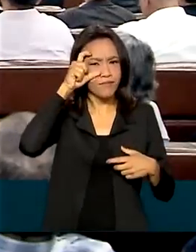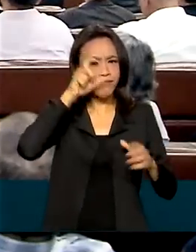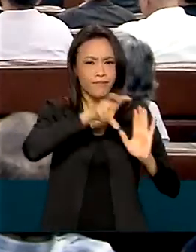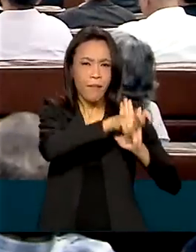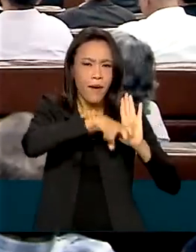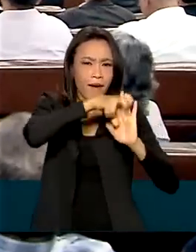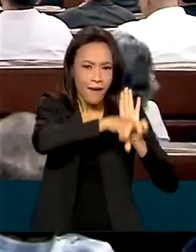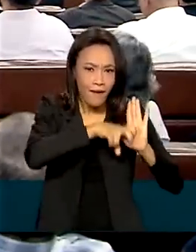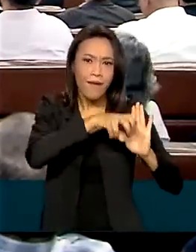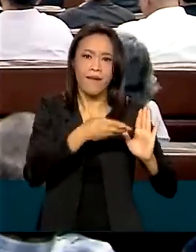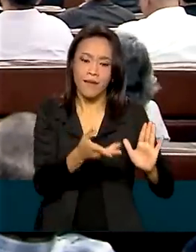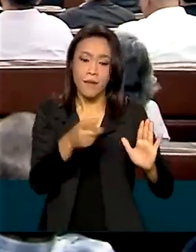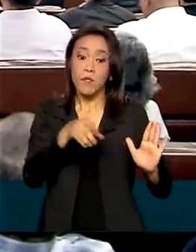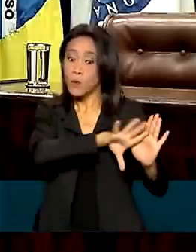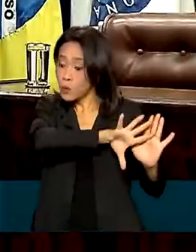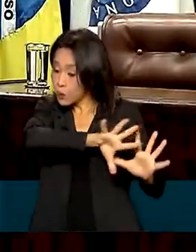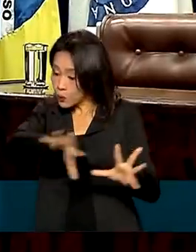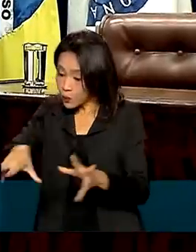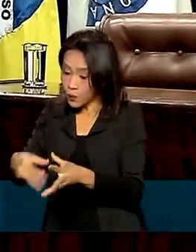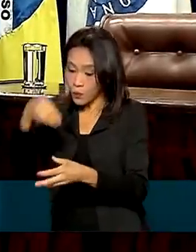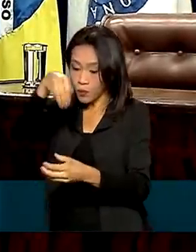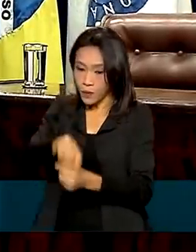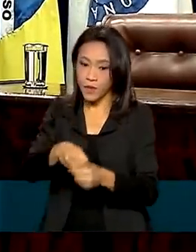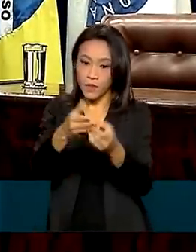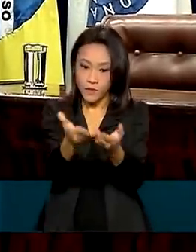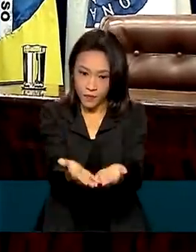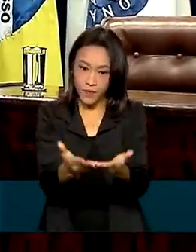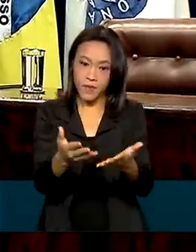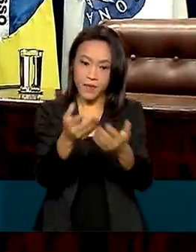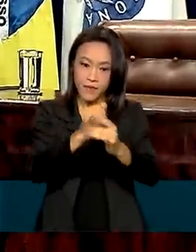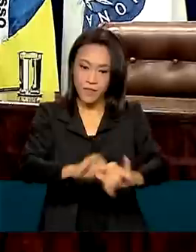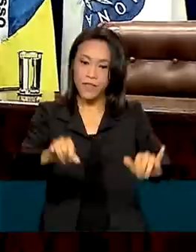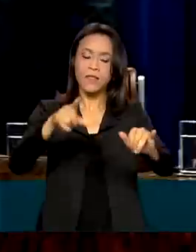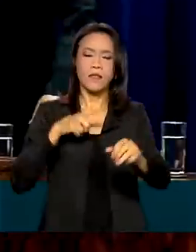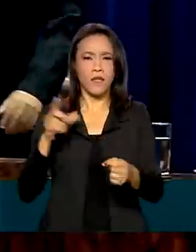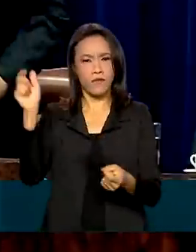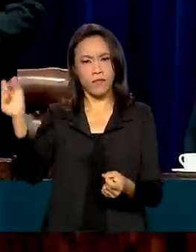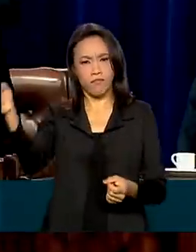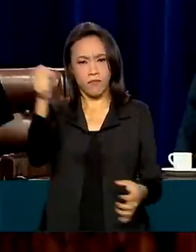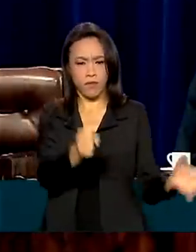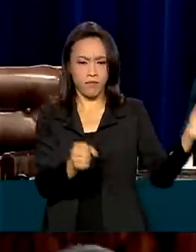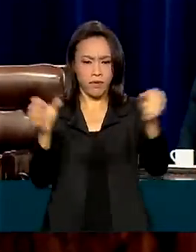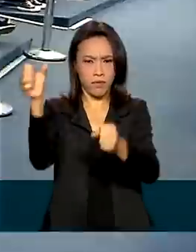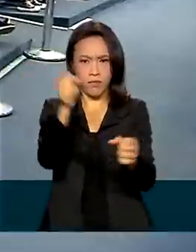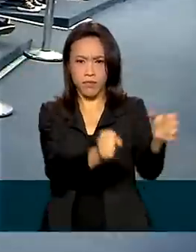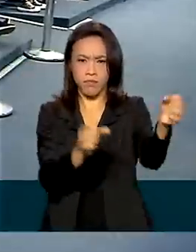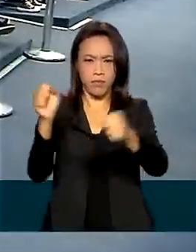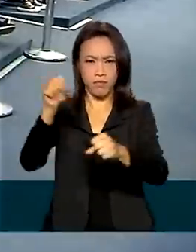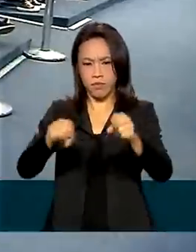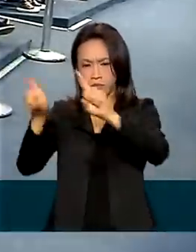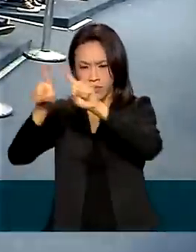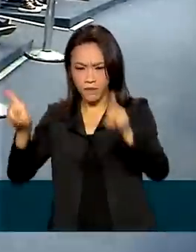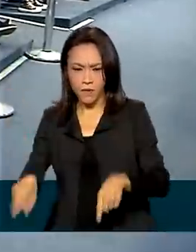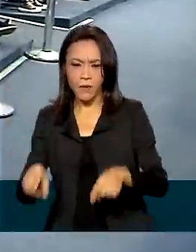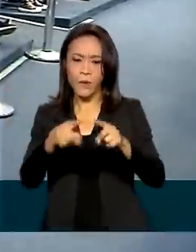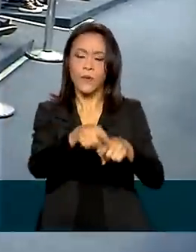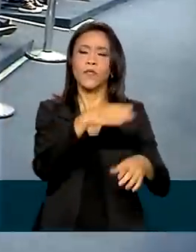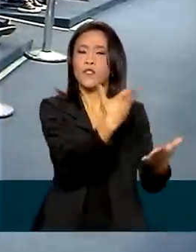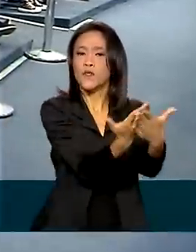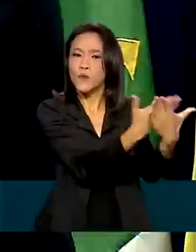cerimônia na imprensa nacional que contou com a participação de servidores, ministros e estudantes.